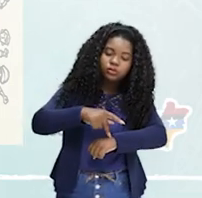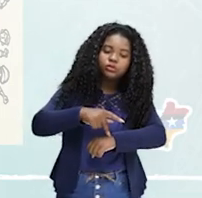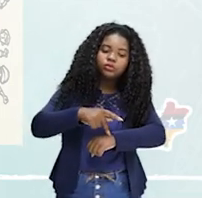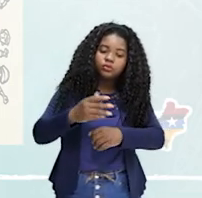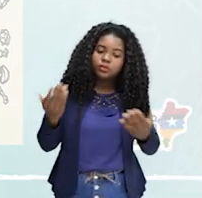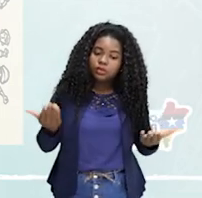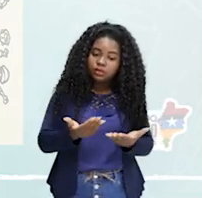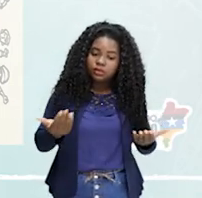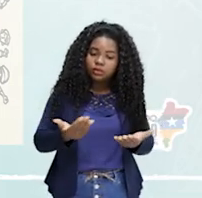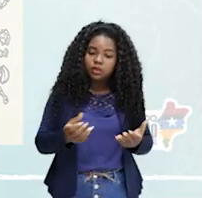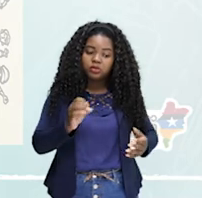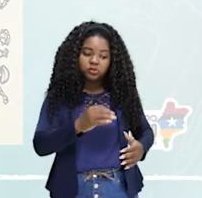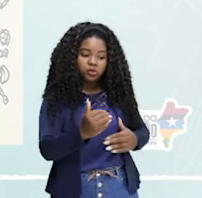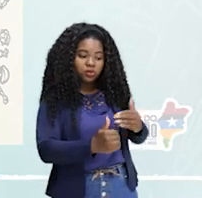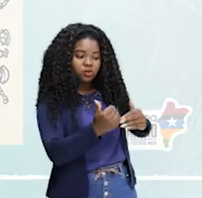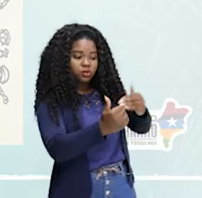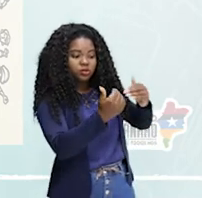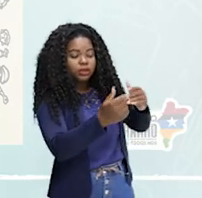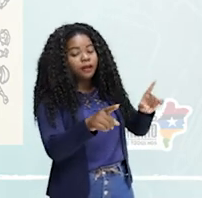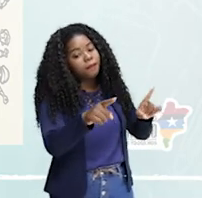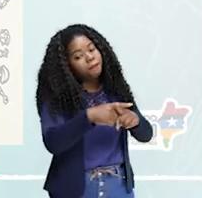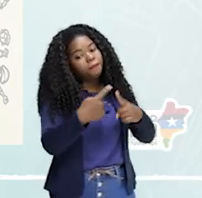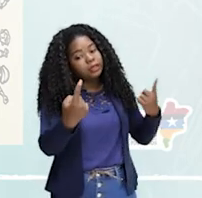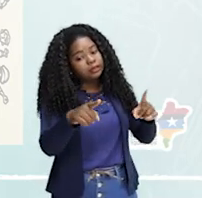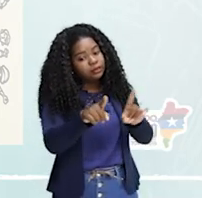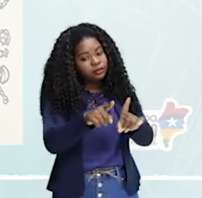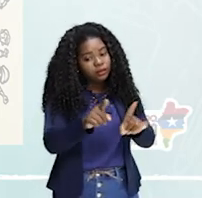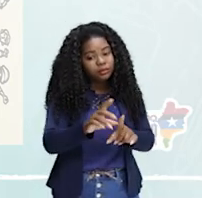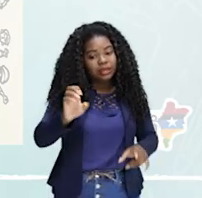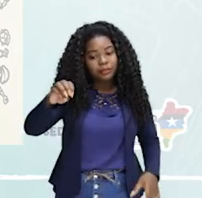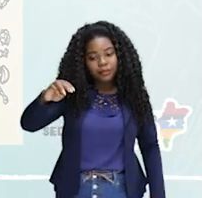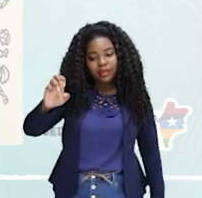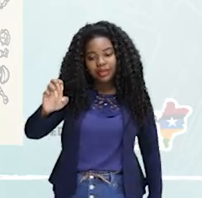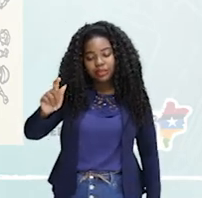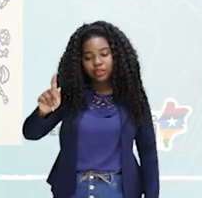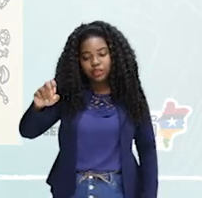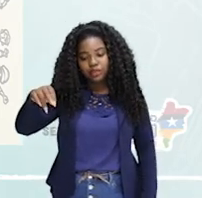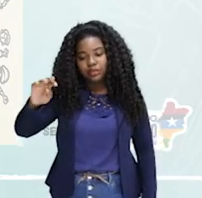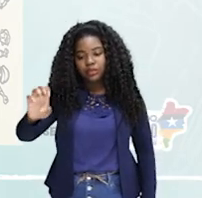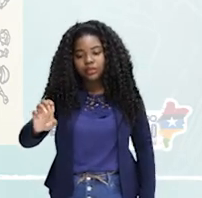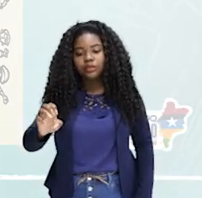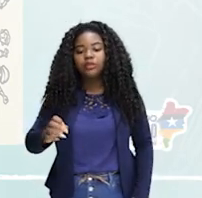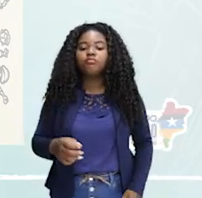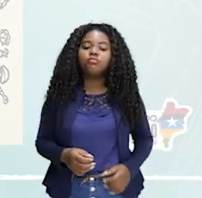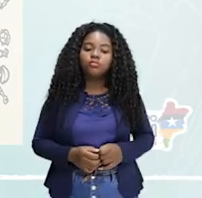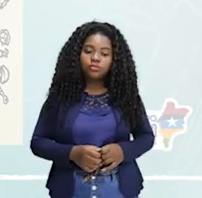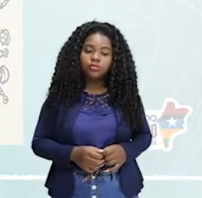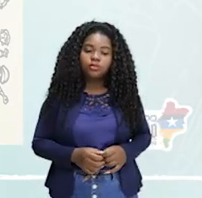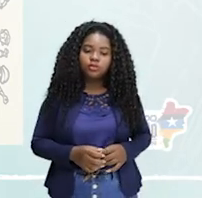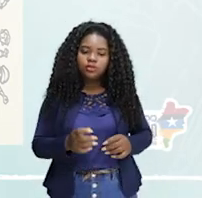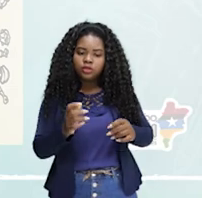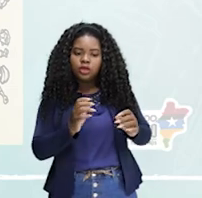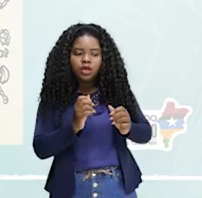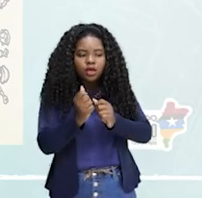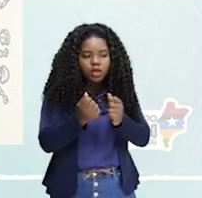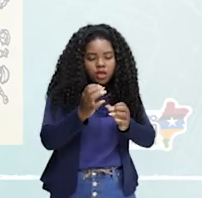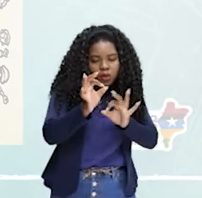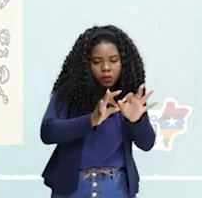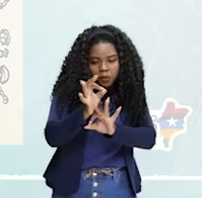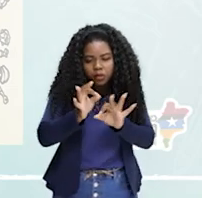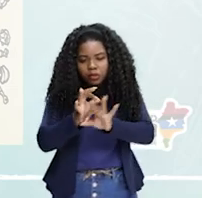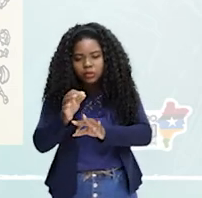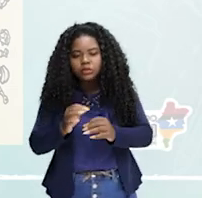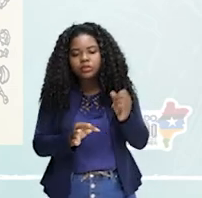apenas países desenvolvidos, mas também países emergentes, se comprometer em controlar o aumento da temperatura do planeta,